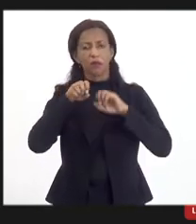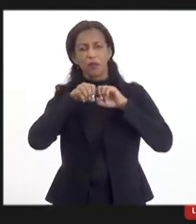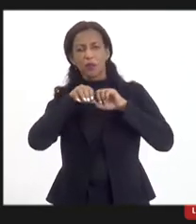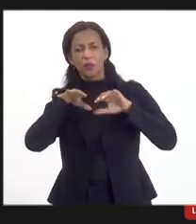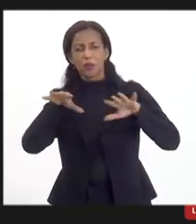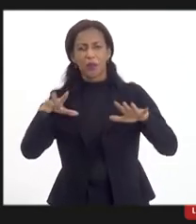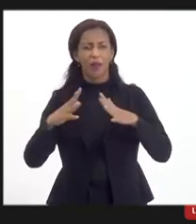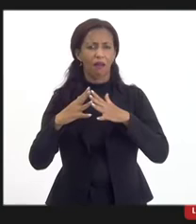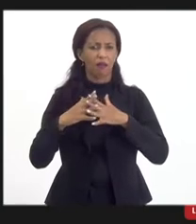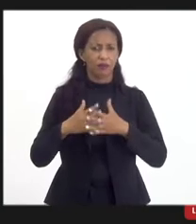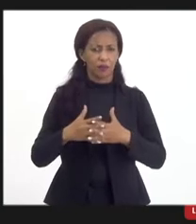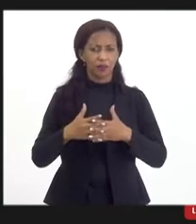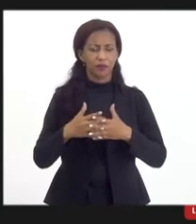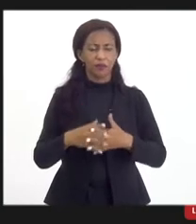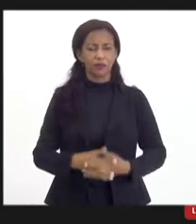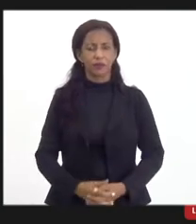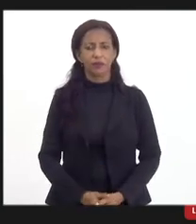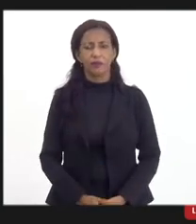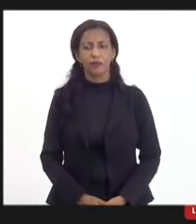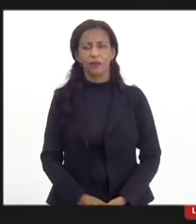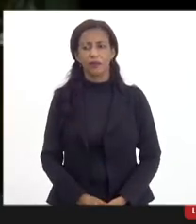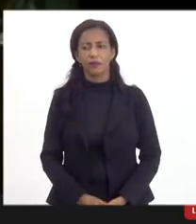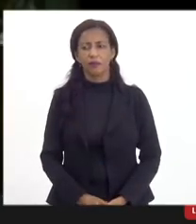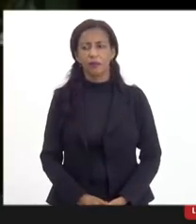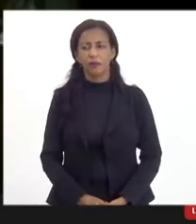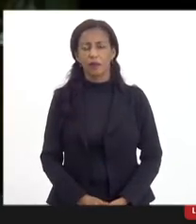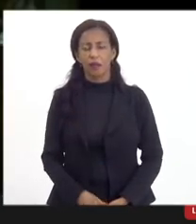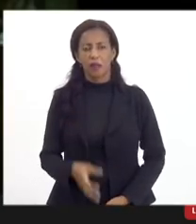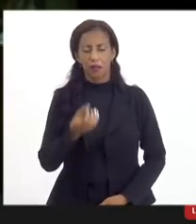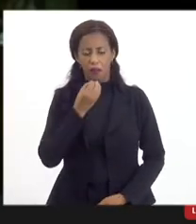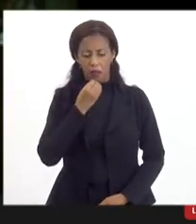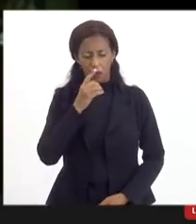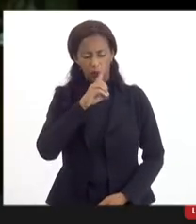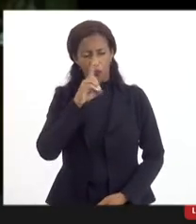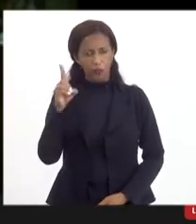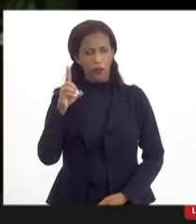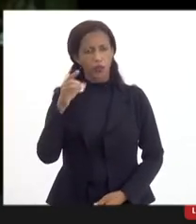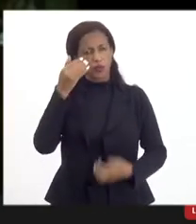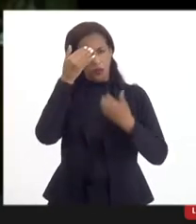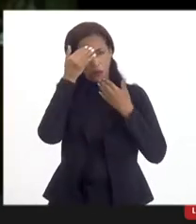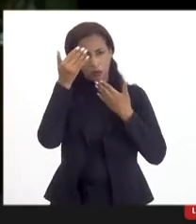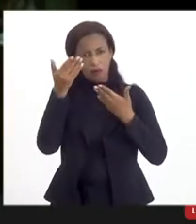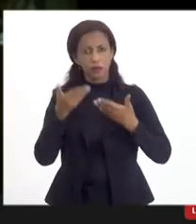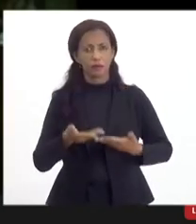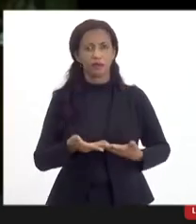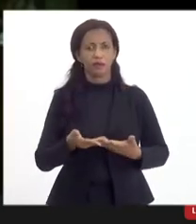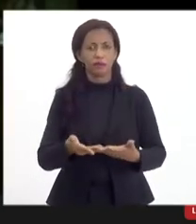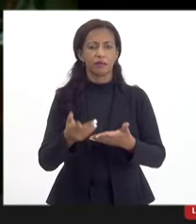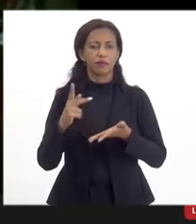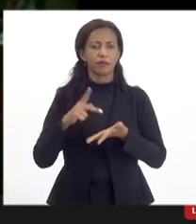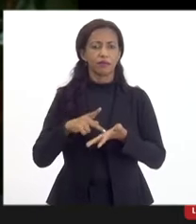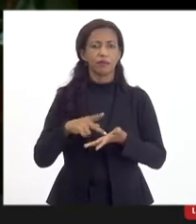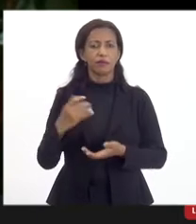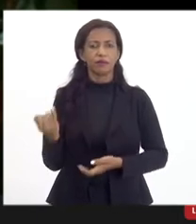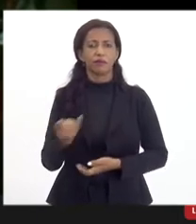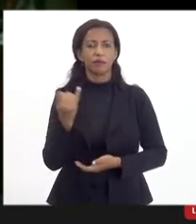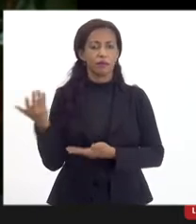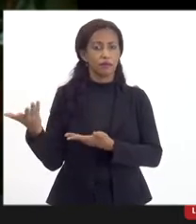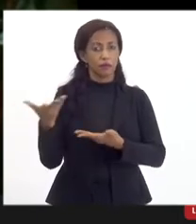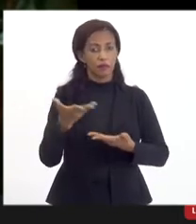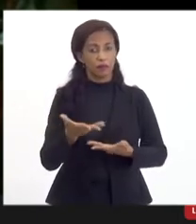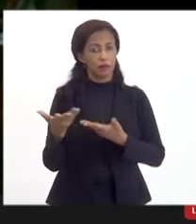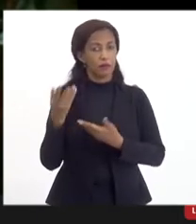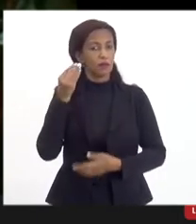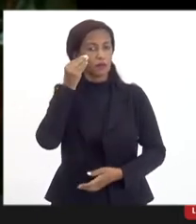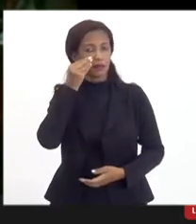nenhum som, Bom, então bom dia, obrigado deputada pelo convite, realmente é importante a gente trazer um pouco